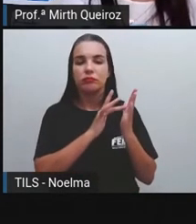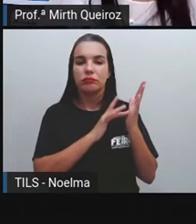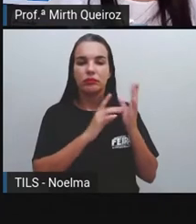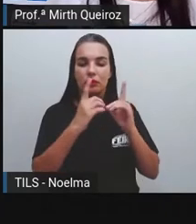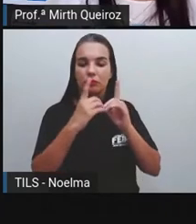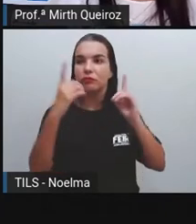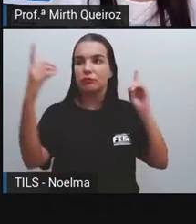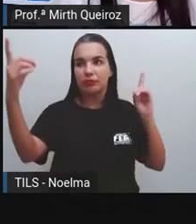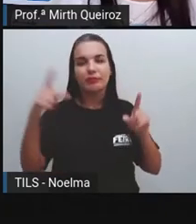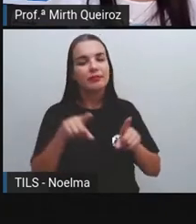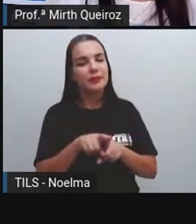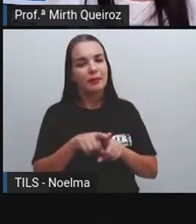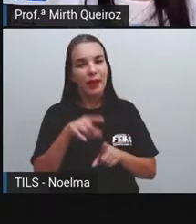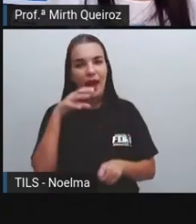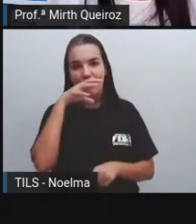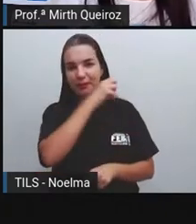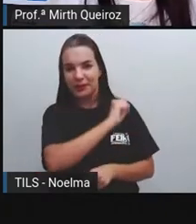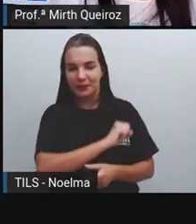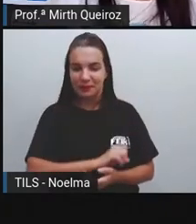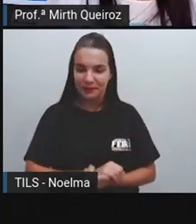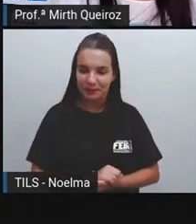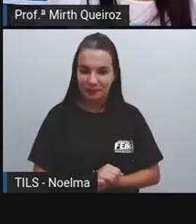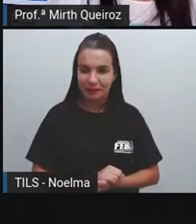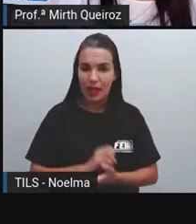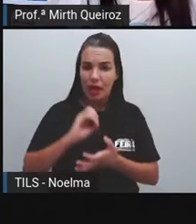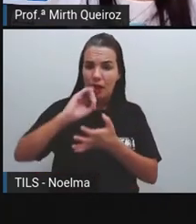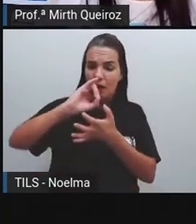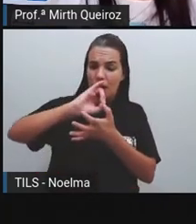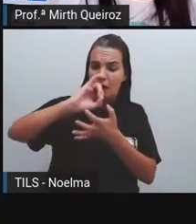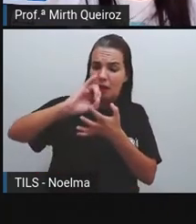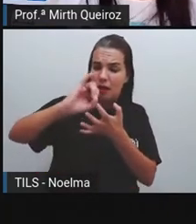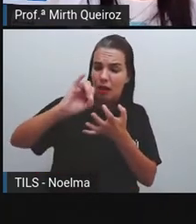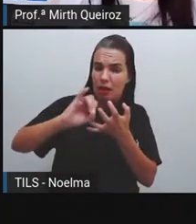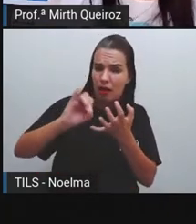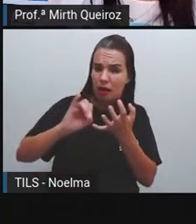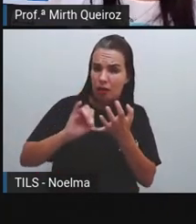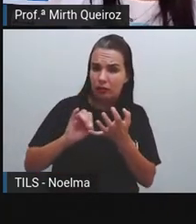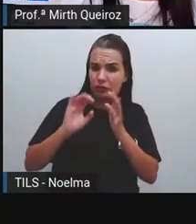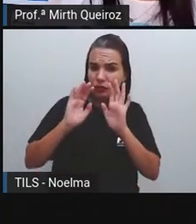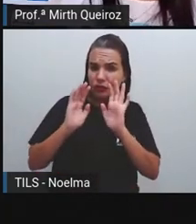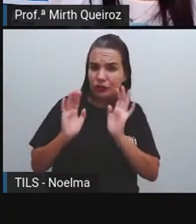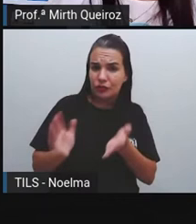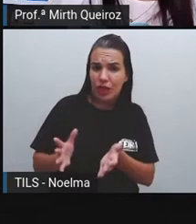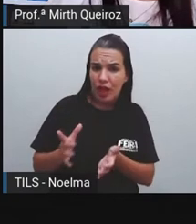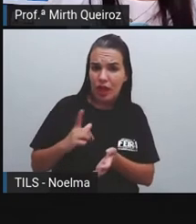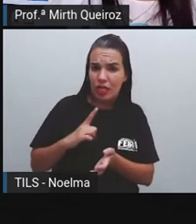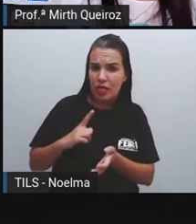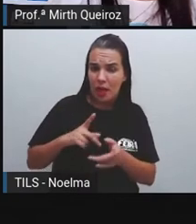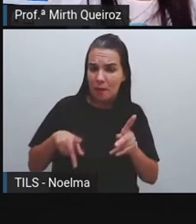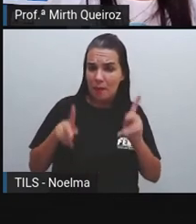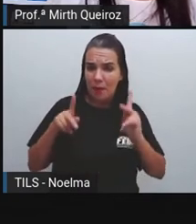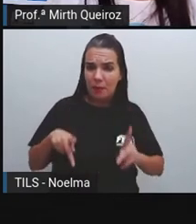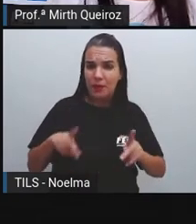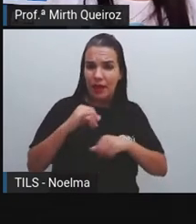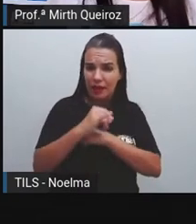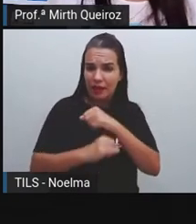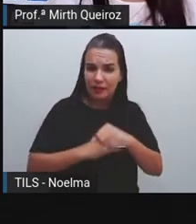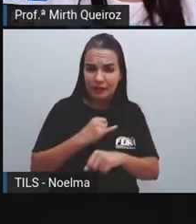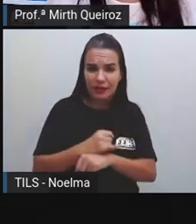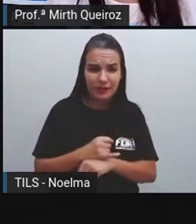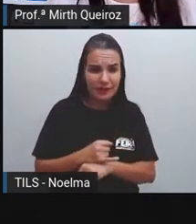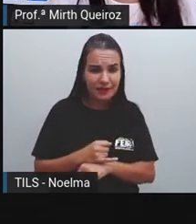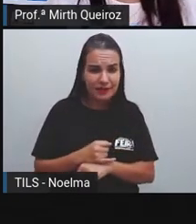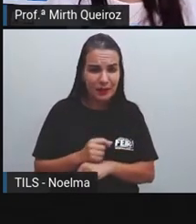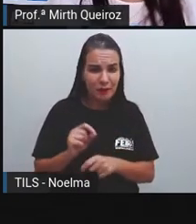distância Em enormes velocidades Redes sociais Redes já eram Populares Na internet Invadiram Os aparelhos